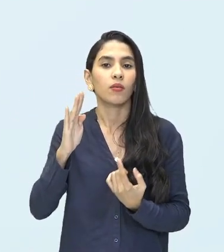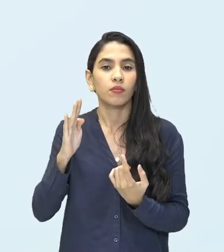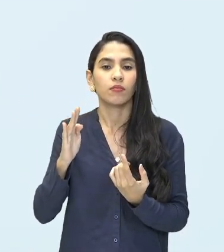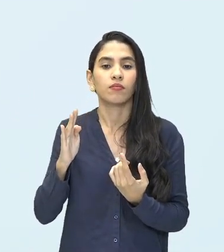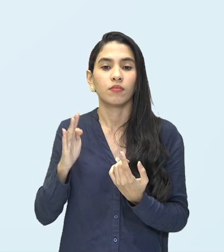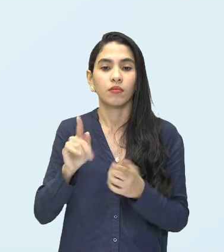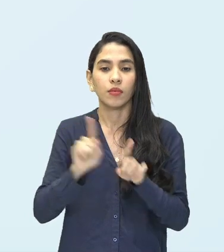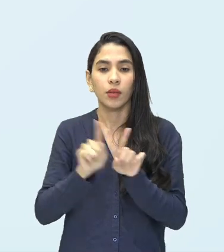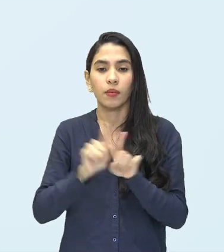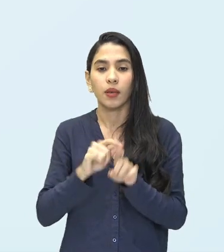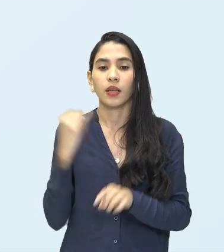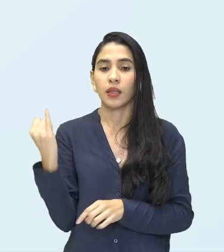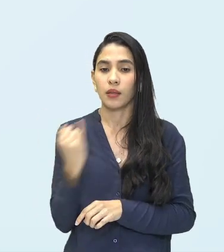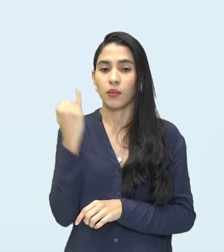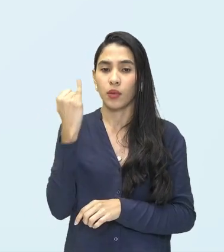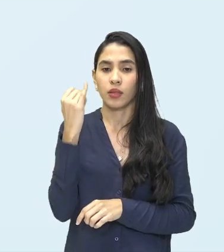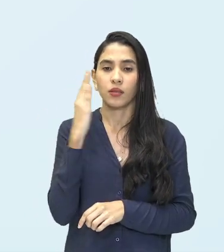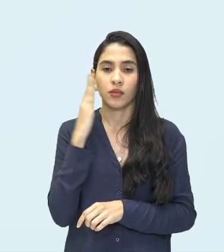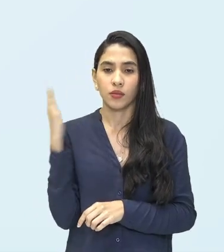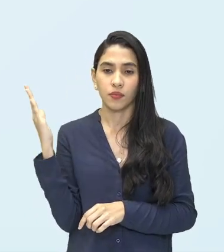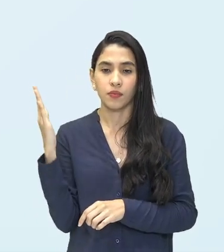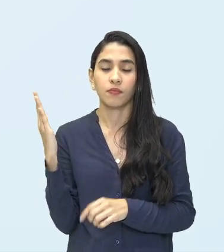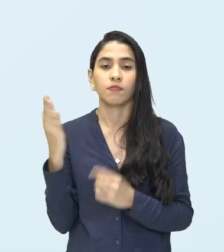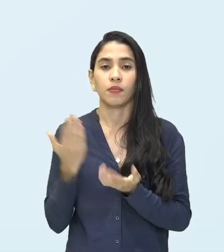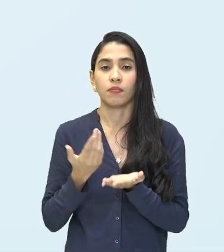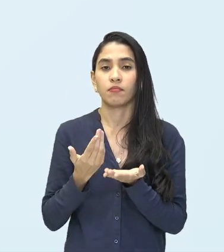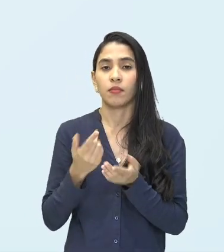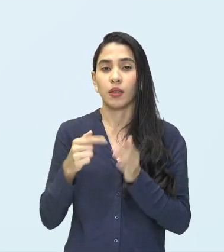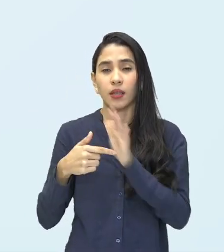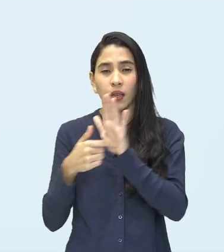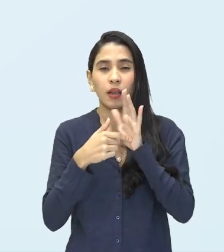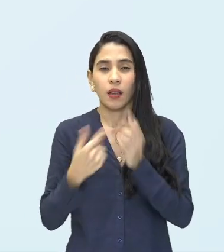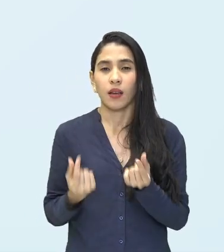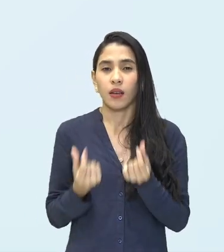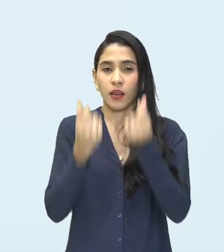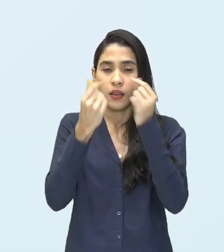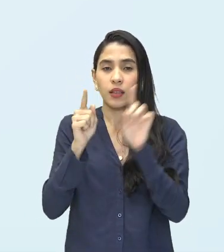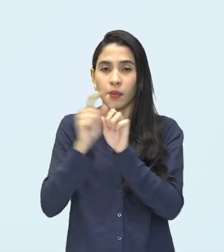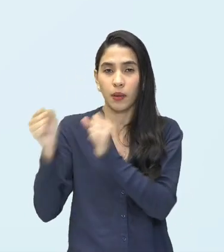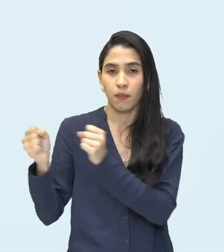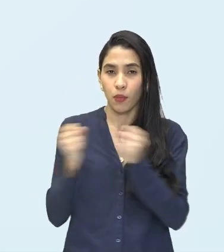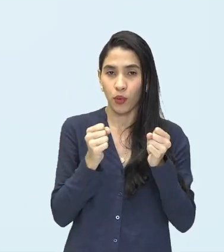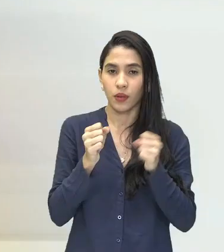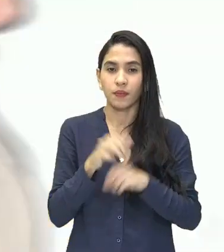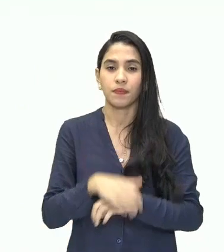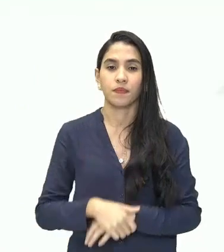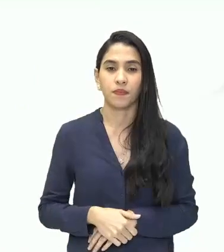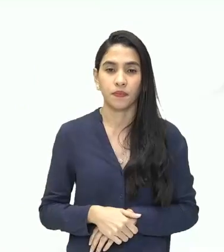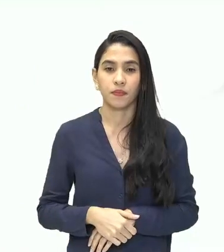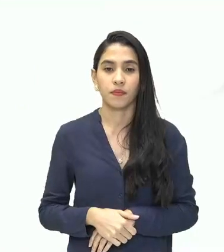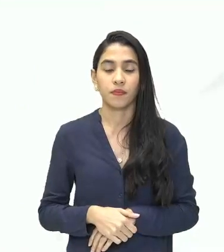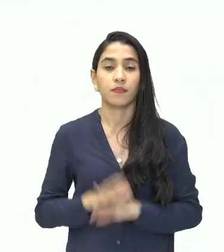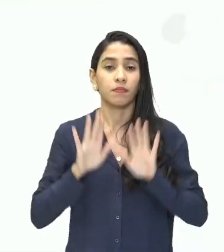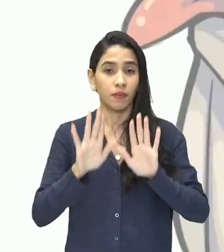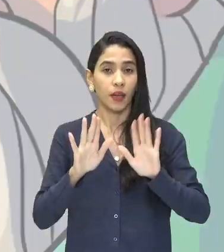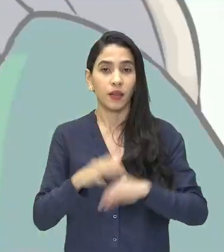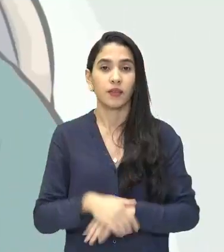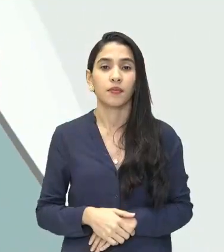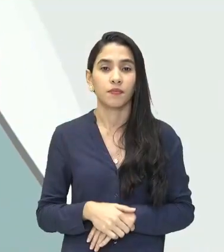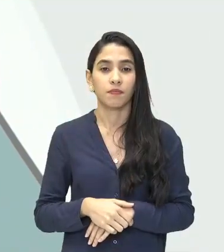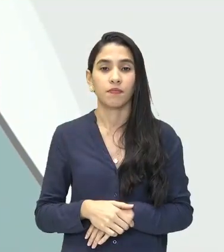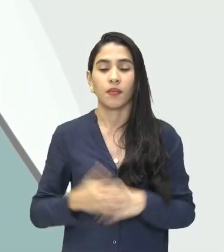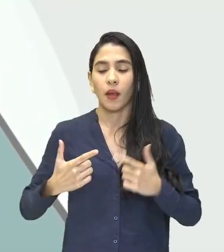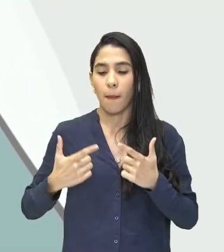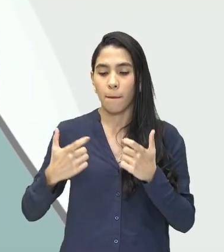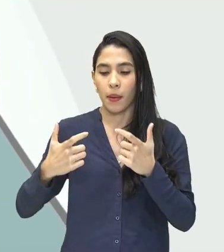superando importações, trazendo riquezas e poder para as nações mercantilistas. Entretanto, guerras